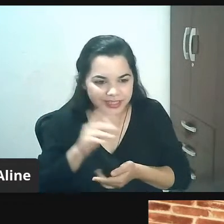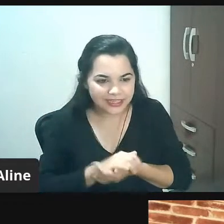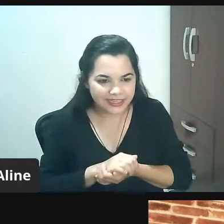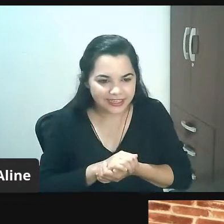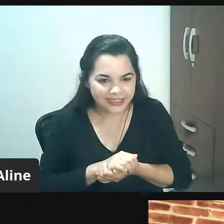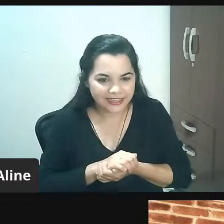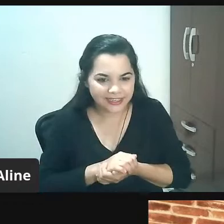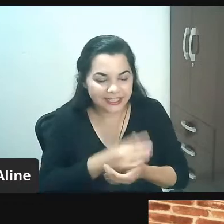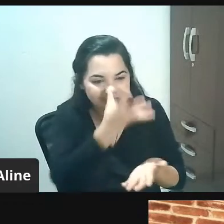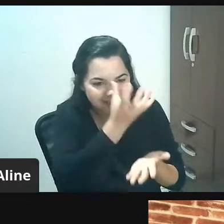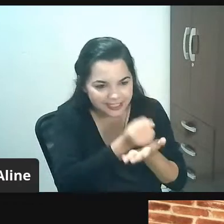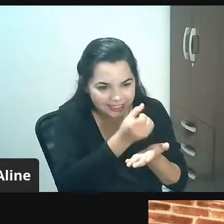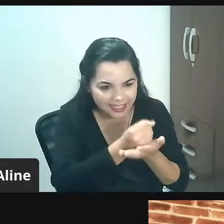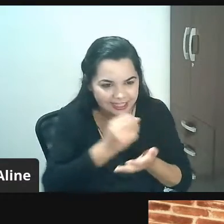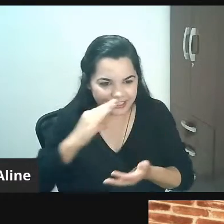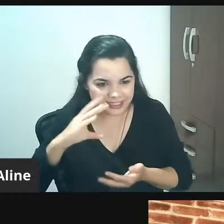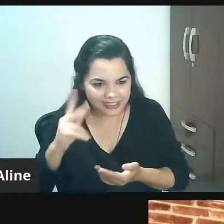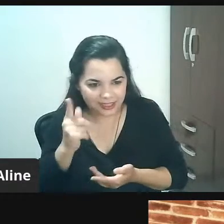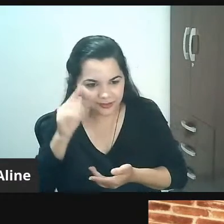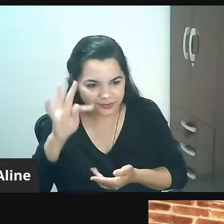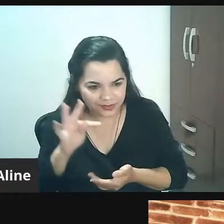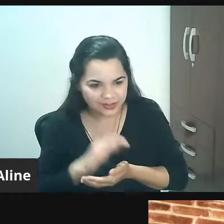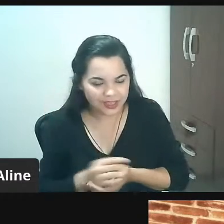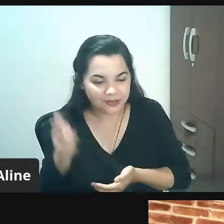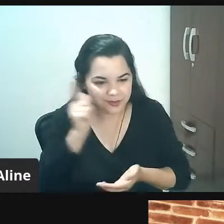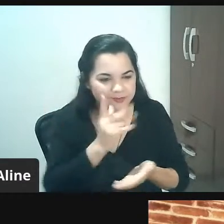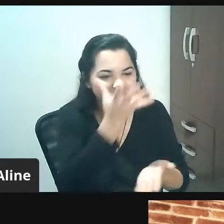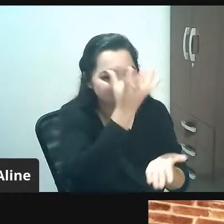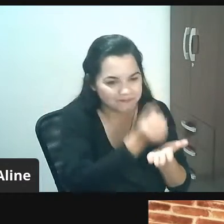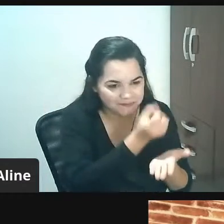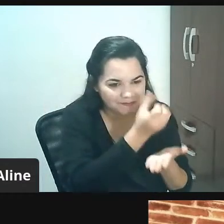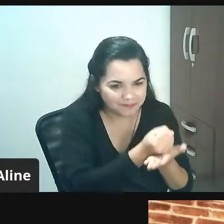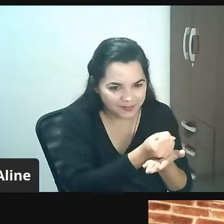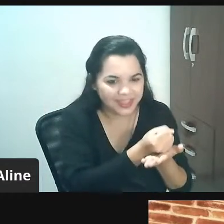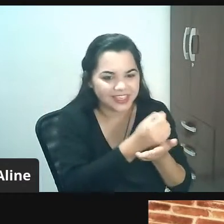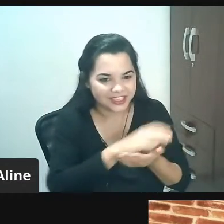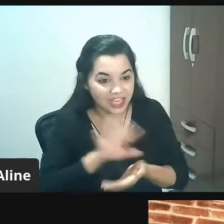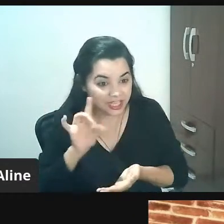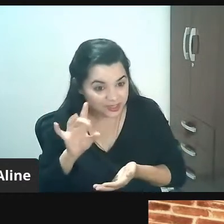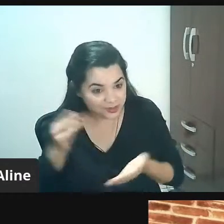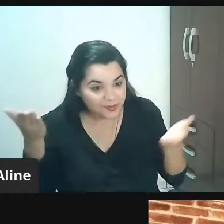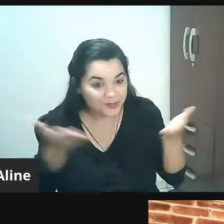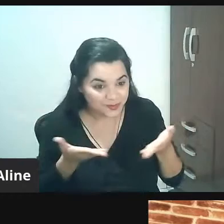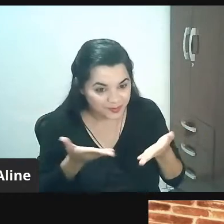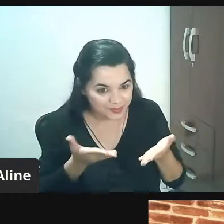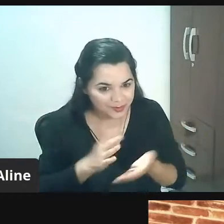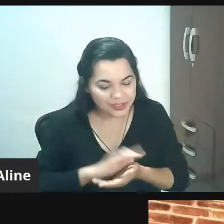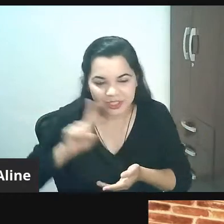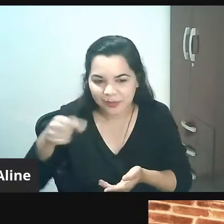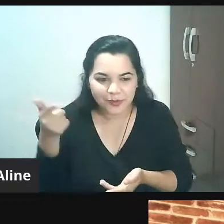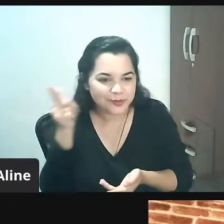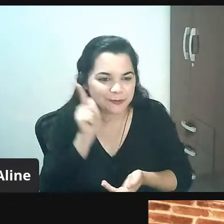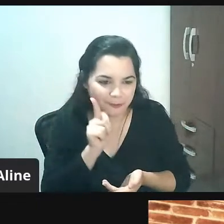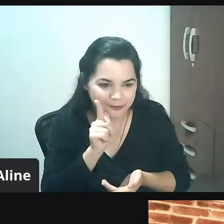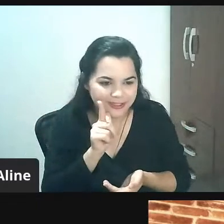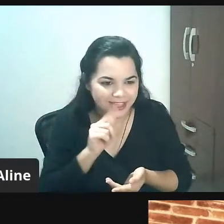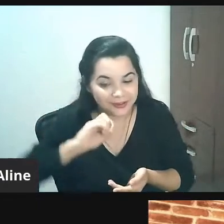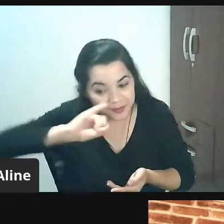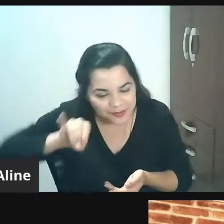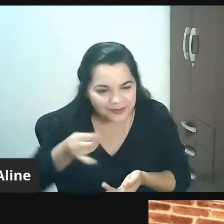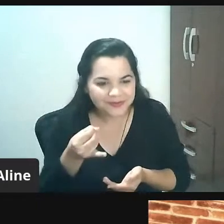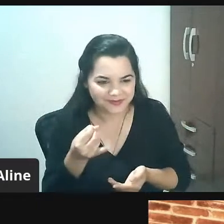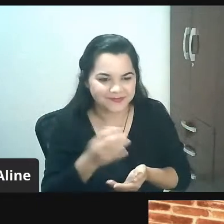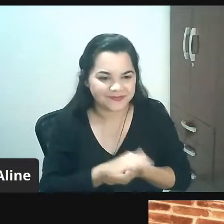está salvo aí no chat baixe um arquivo porque ele vai ficar salvo só hoje depois vocês não conseguem pegar mais